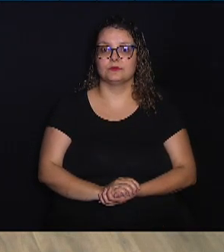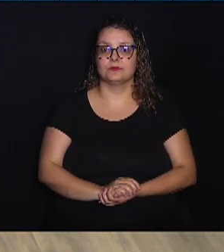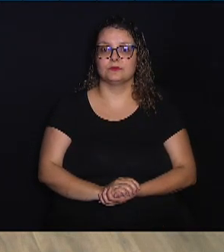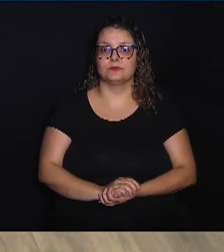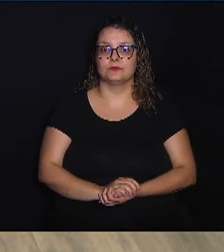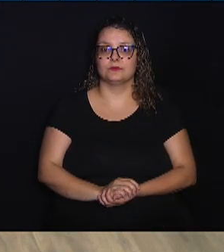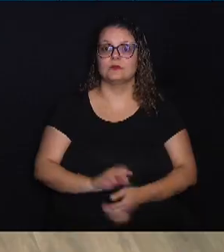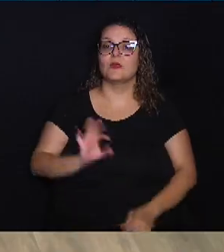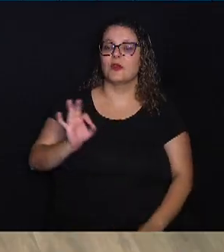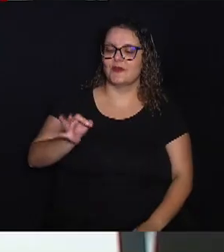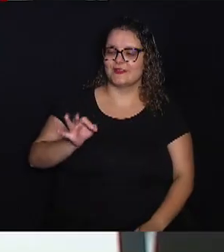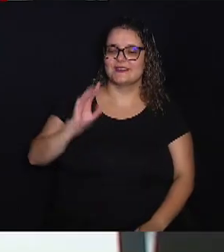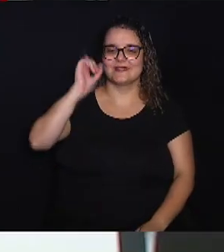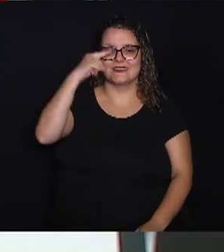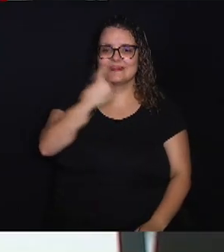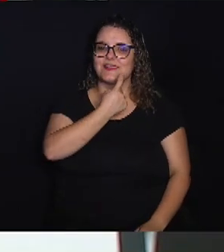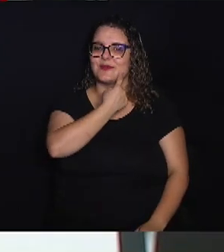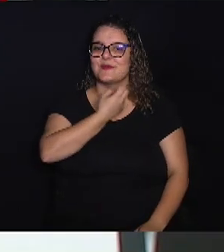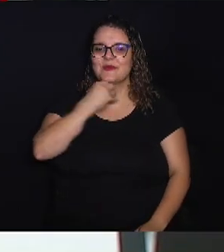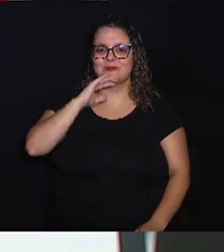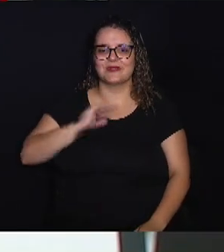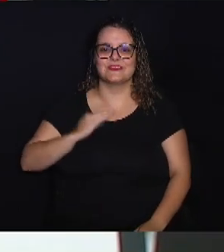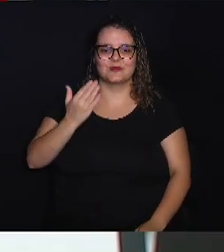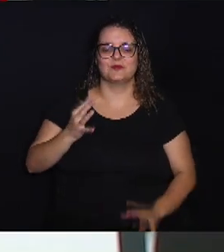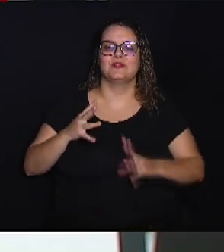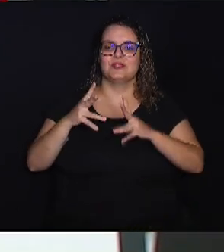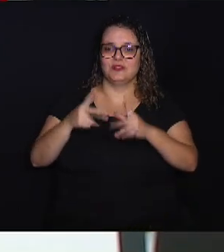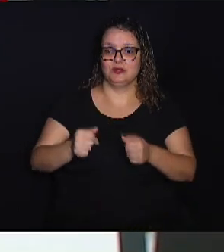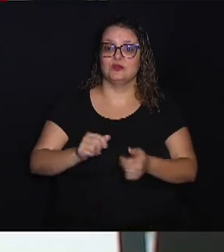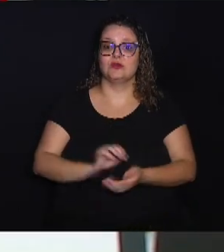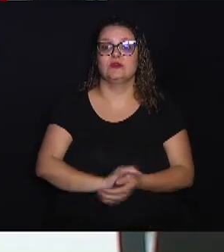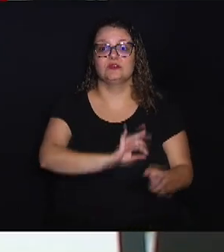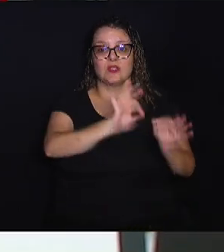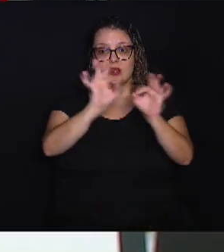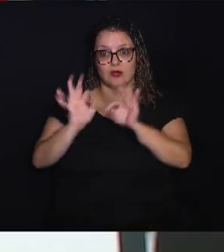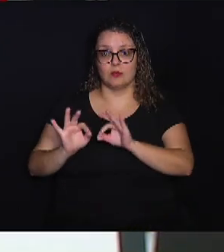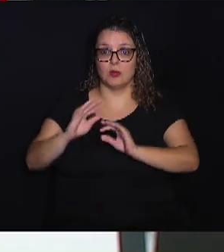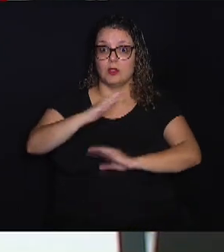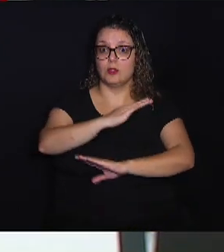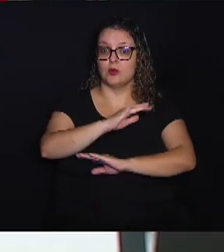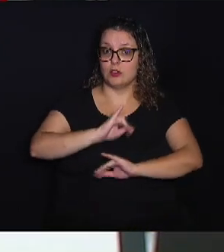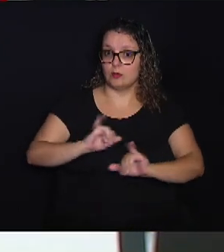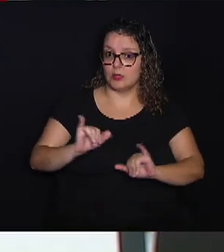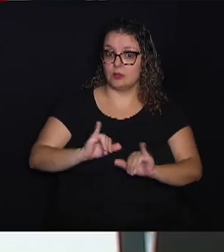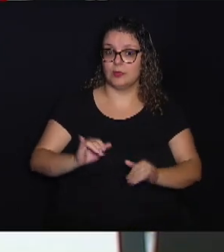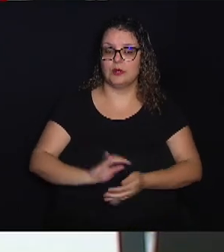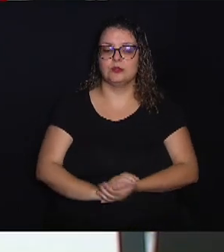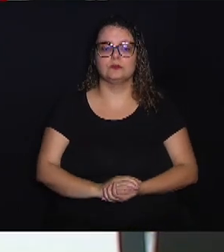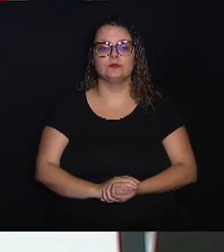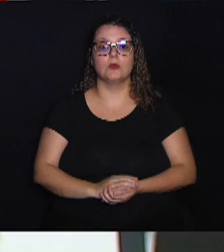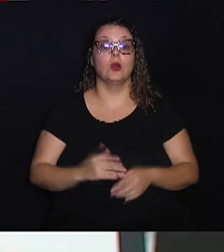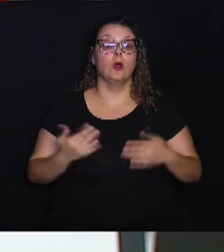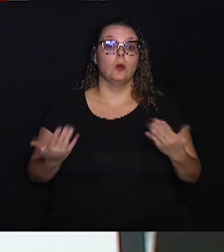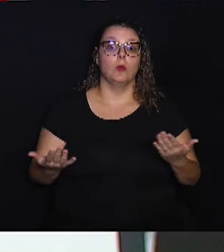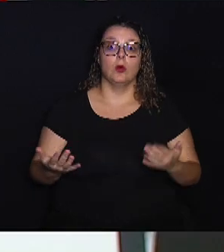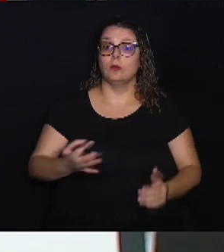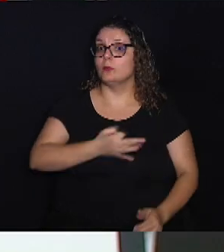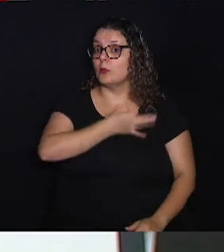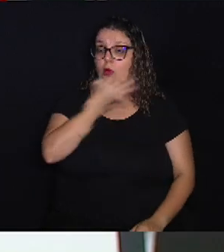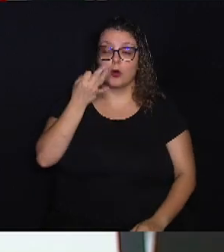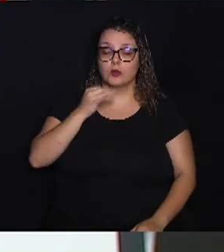Com certeza, Amina, boa tarde para você, boa tarde para todo mundo acompanhando o Câmara Notícia. Bom, ótima